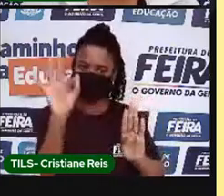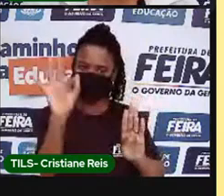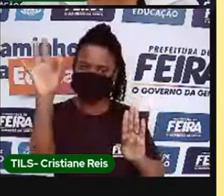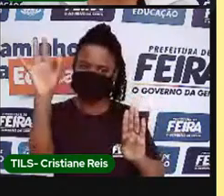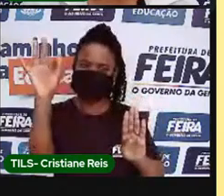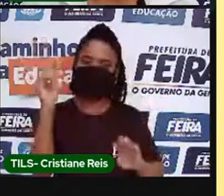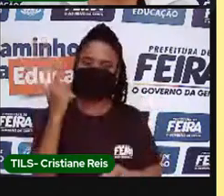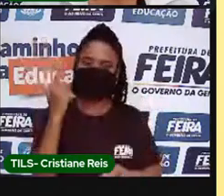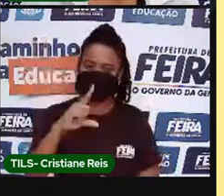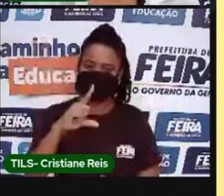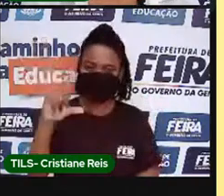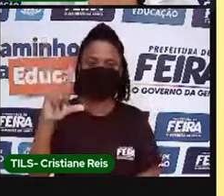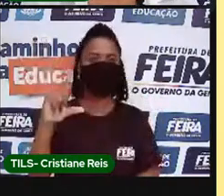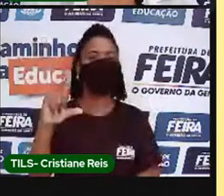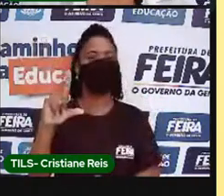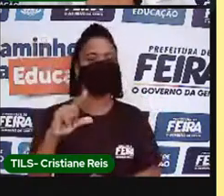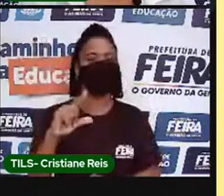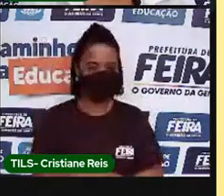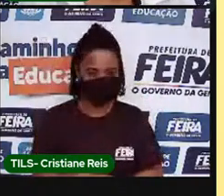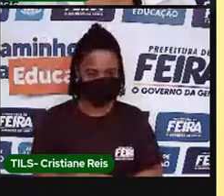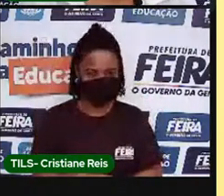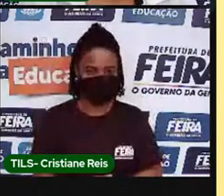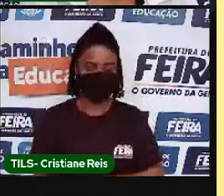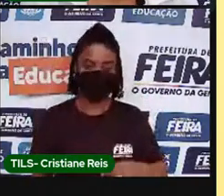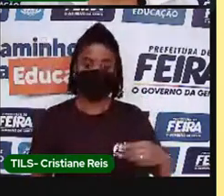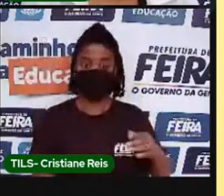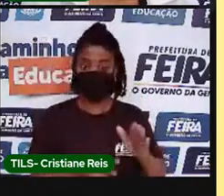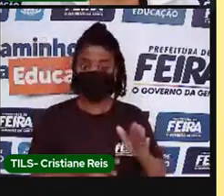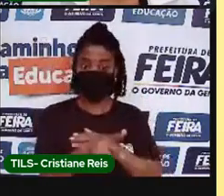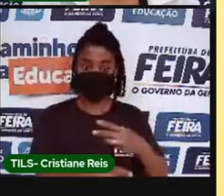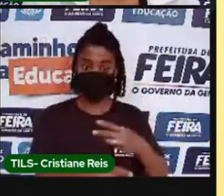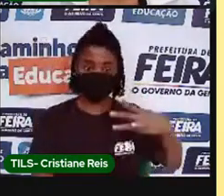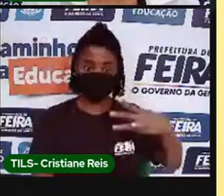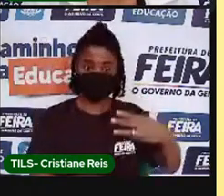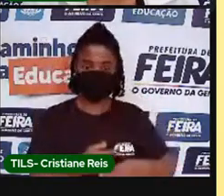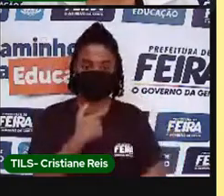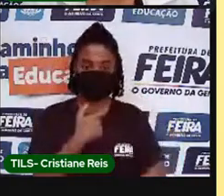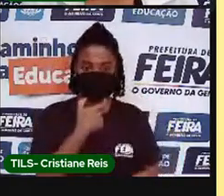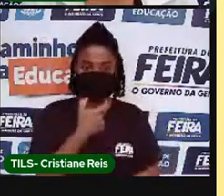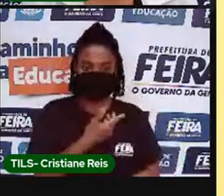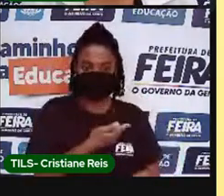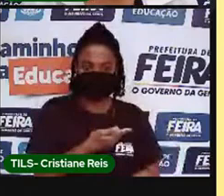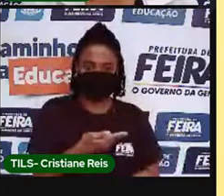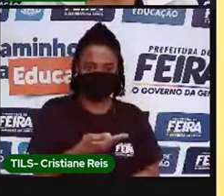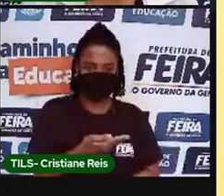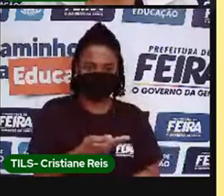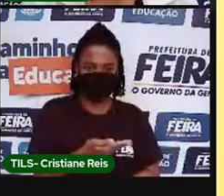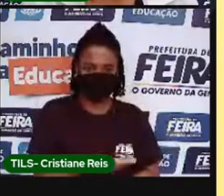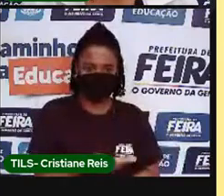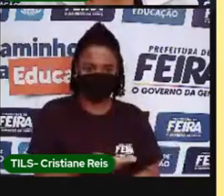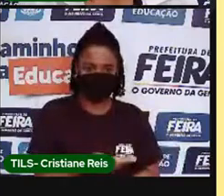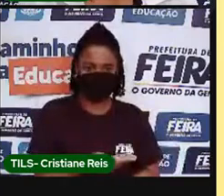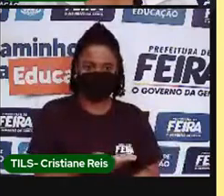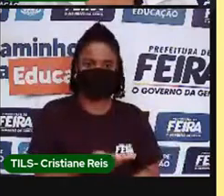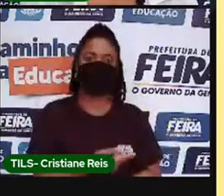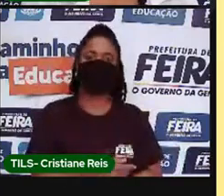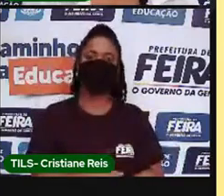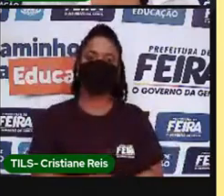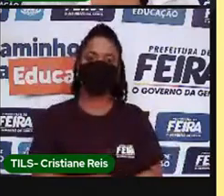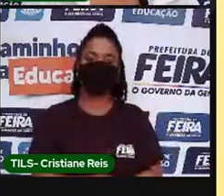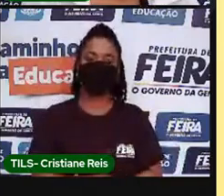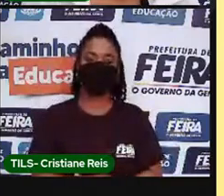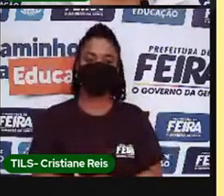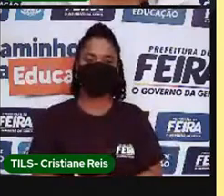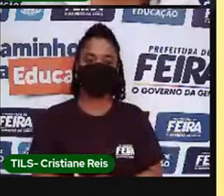quiz. Número 3. Quem é celebrado Labor Day no Brasil? Quando